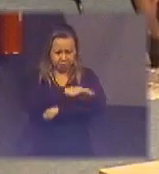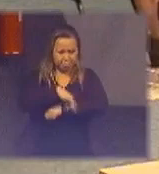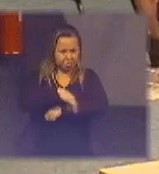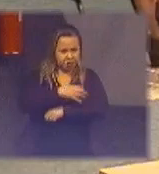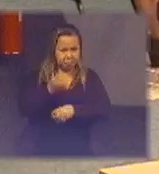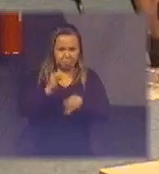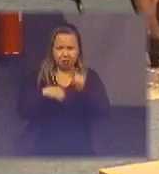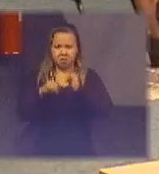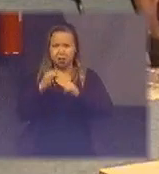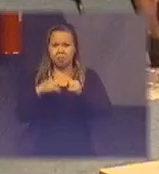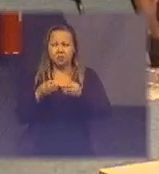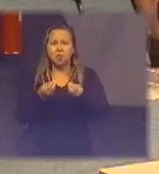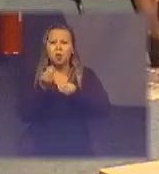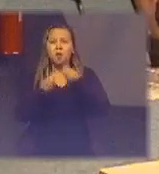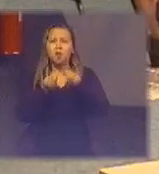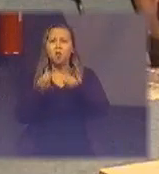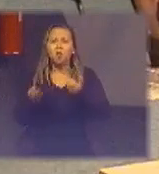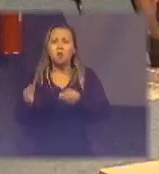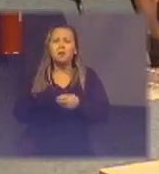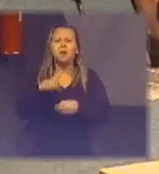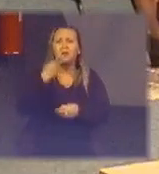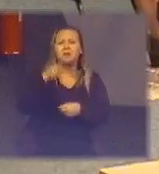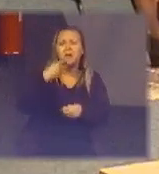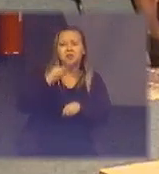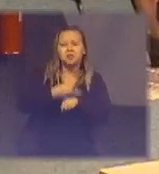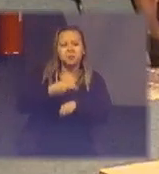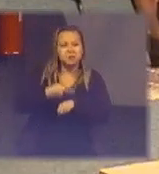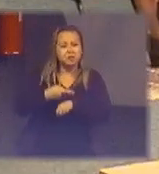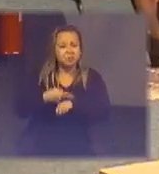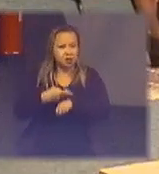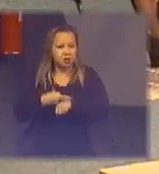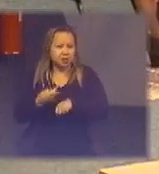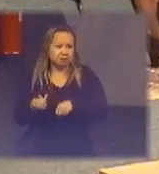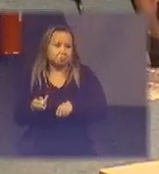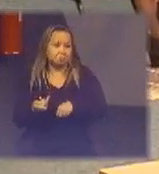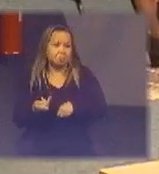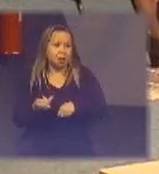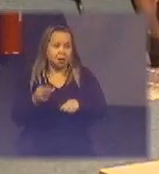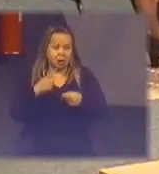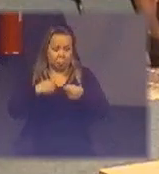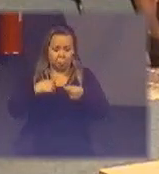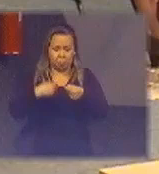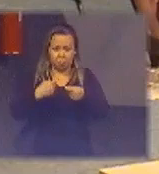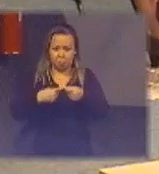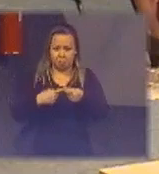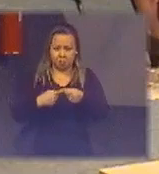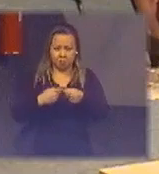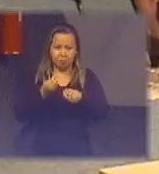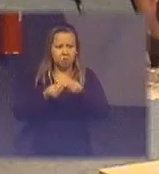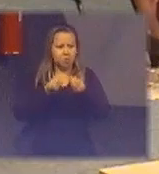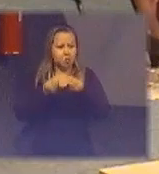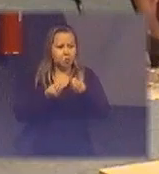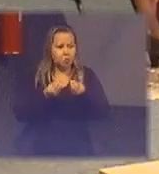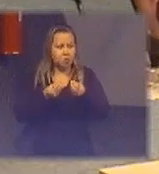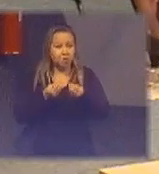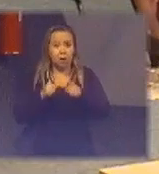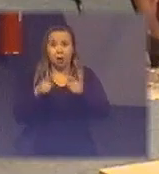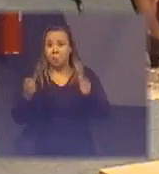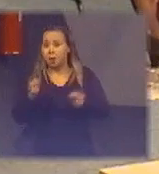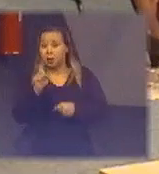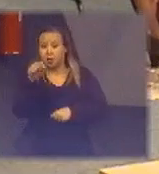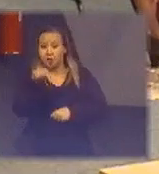como é você vem falar de mineração urbana minerar no ambiente urbano isso já é feito há muito tempo aí eu falei não, mas não é essa mineração